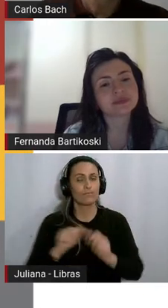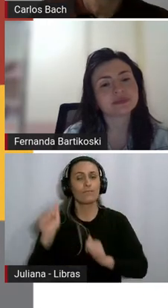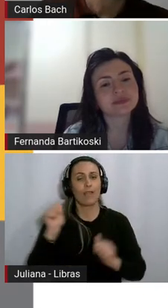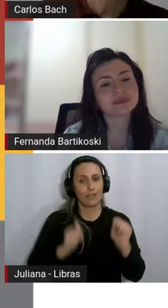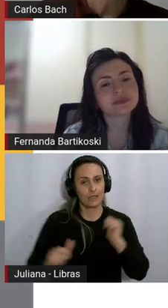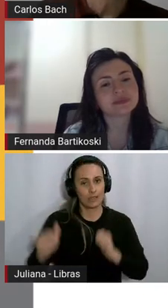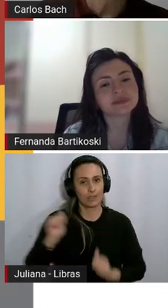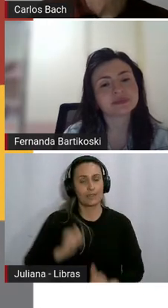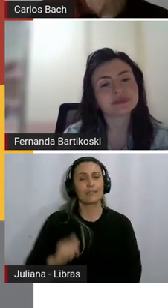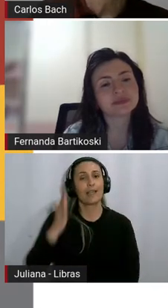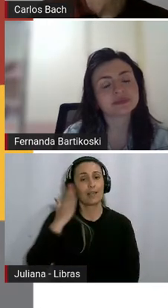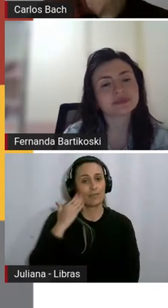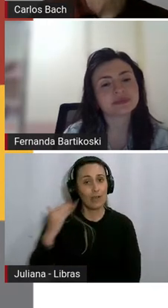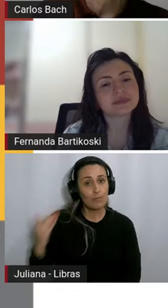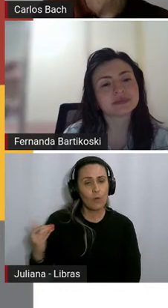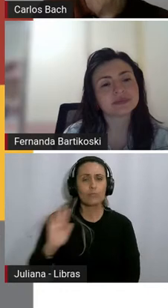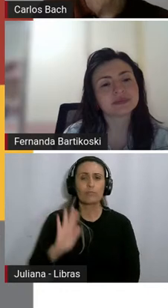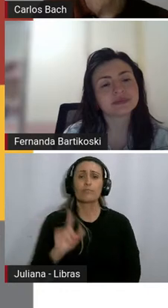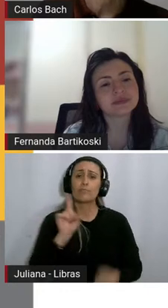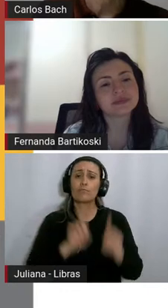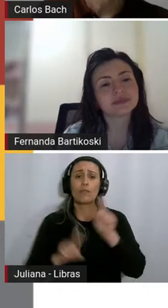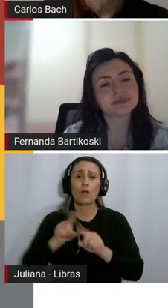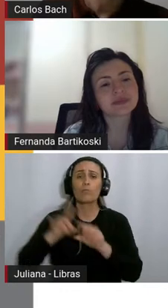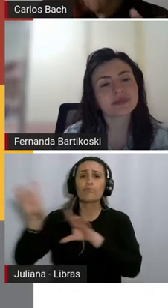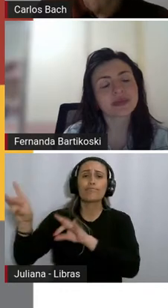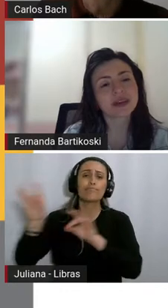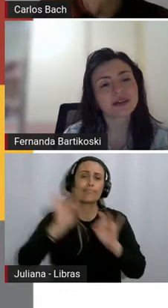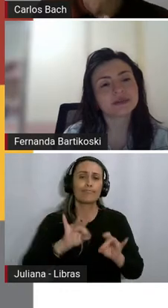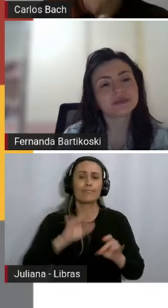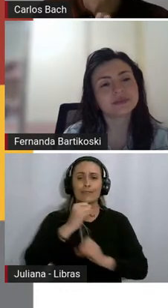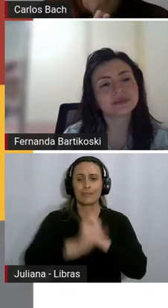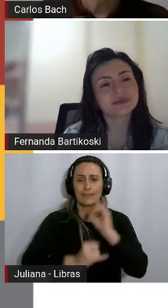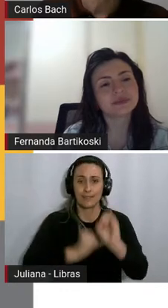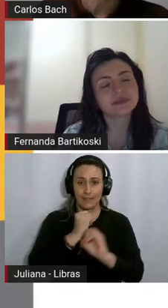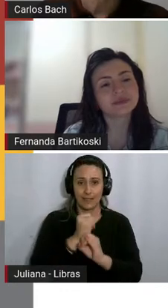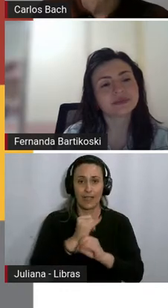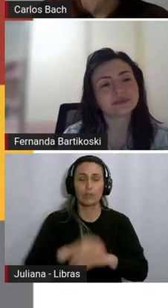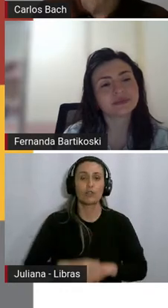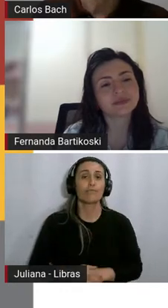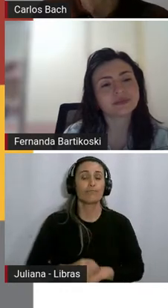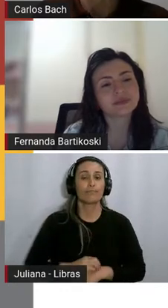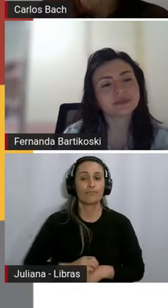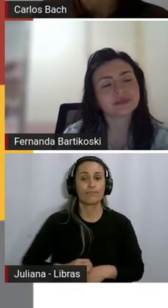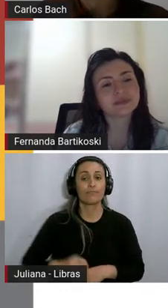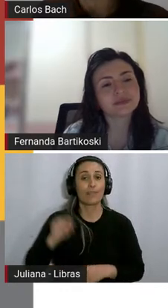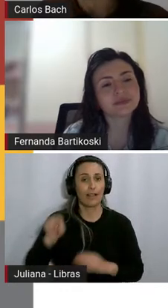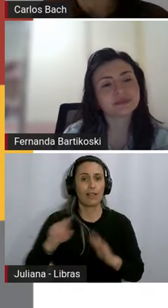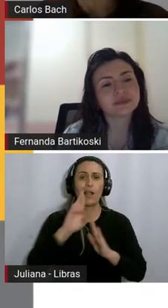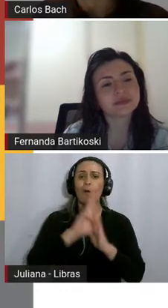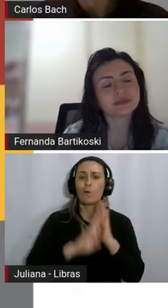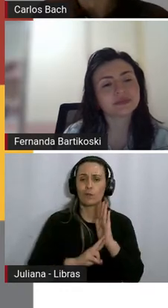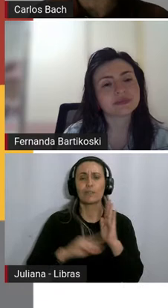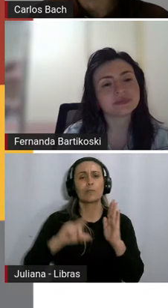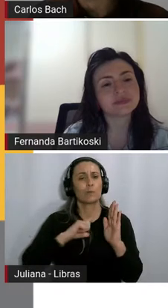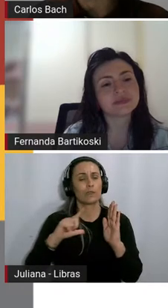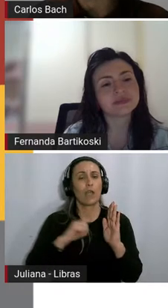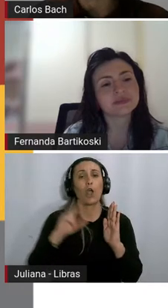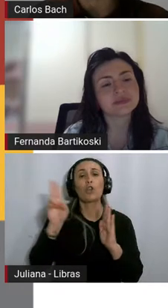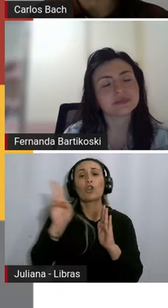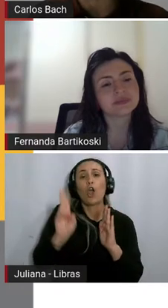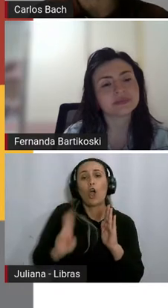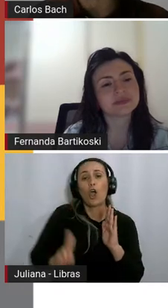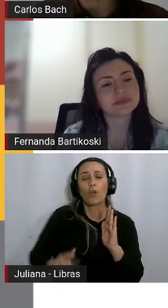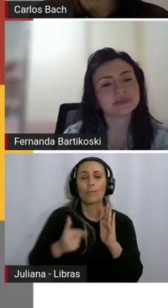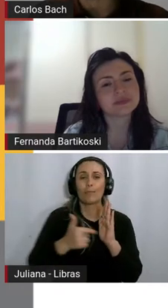e outras são imagens tiradas da internet, né? Lá no roteiro vocês têm o nome dos artistas, né? Um